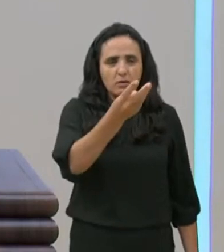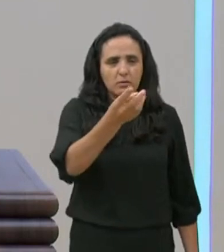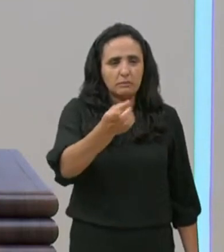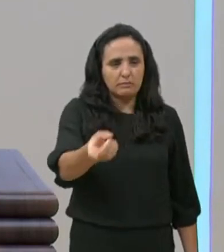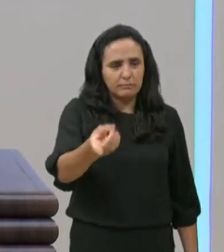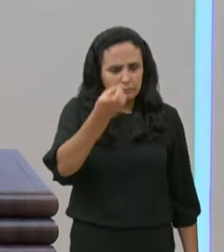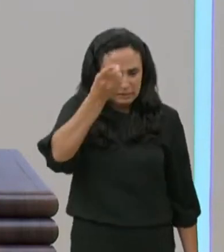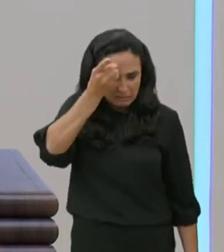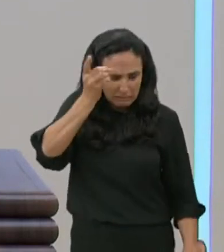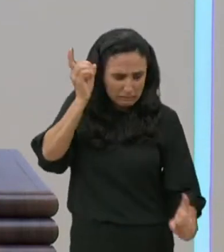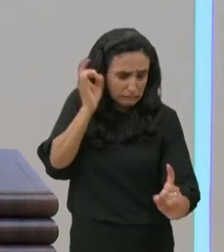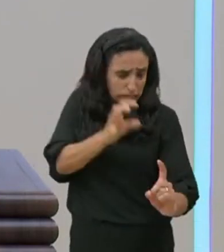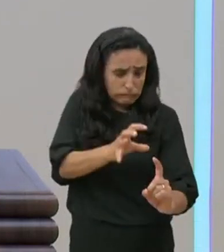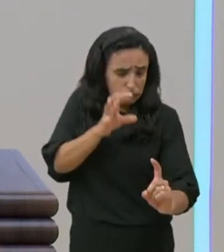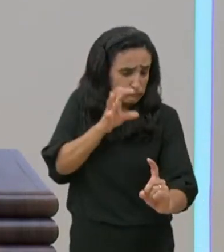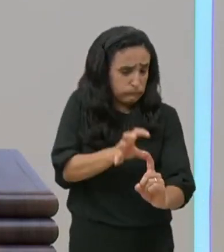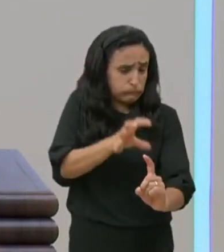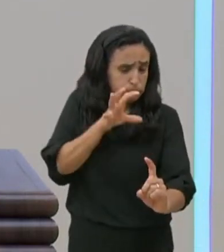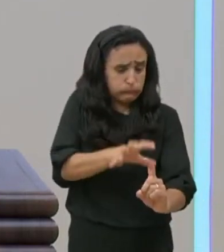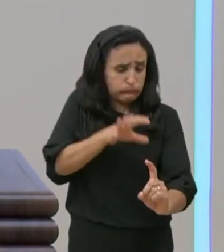perturbava, atormentava aquele homem.